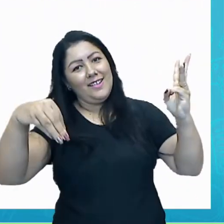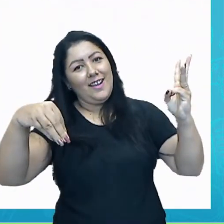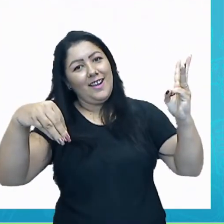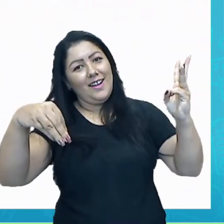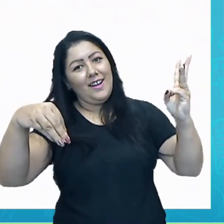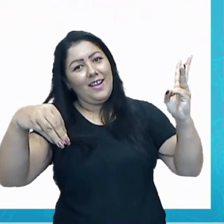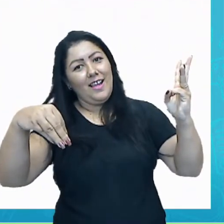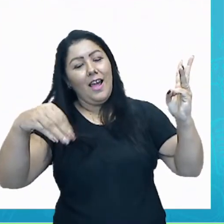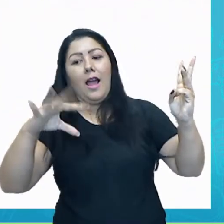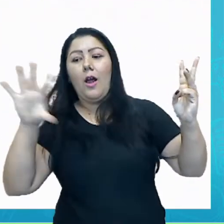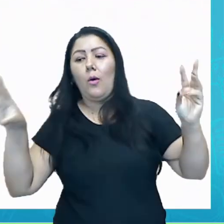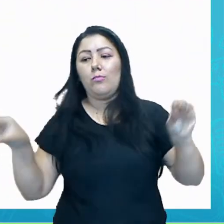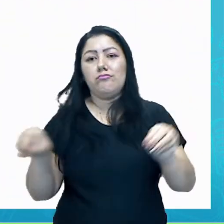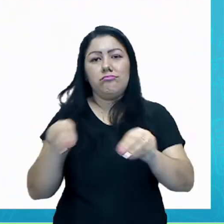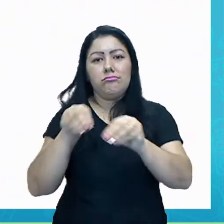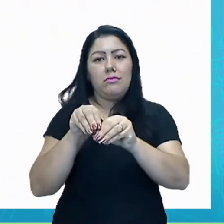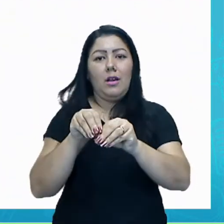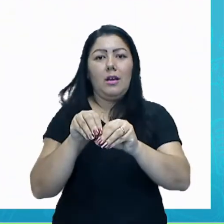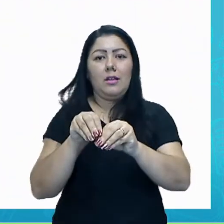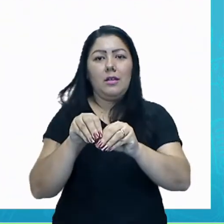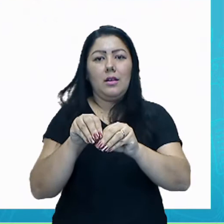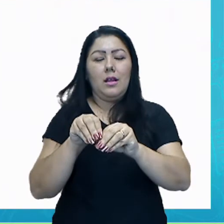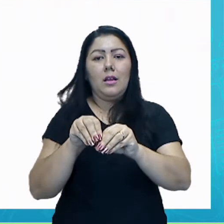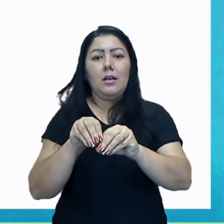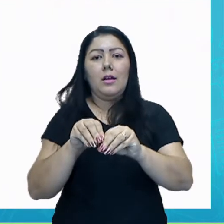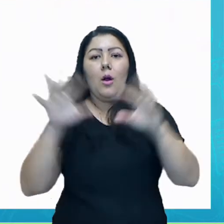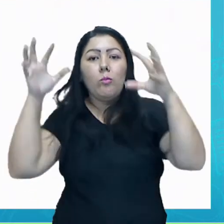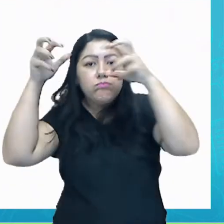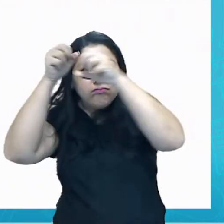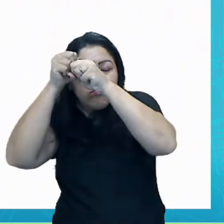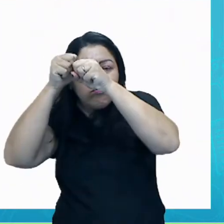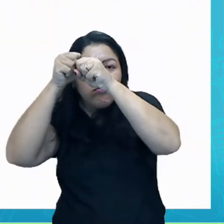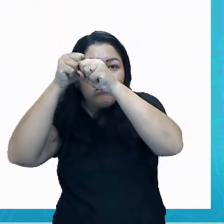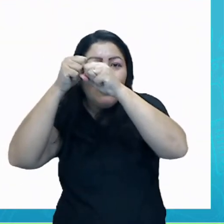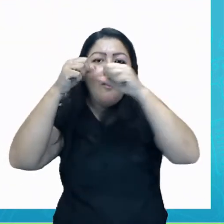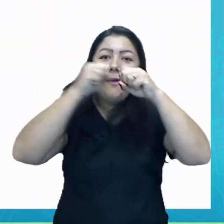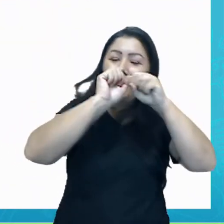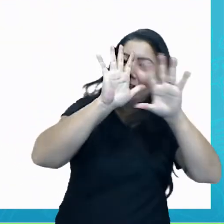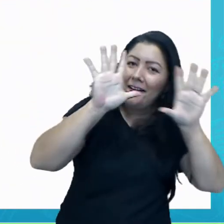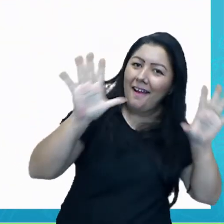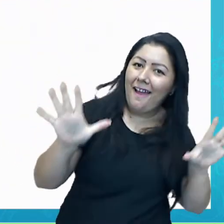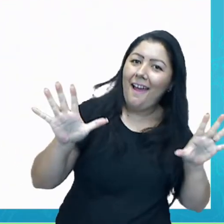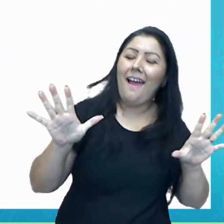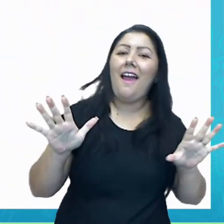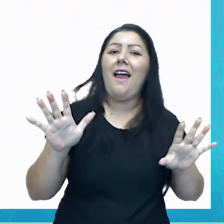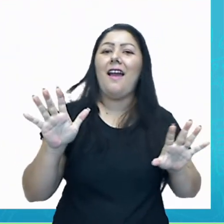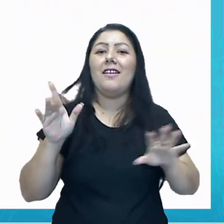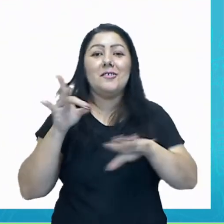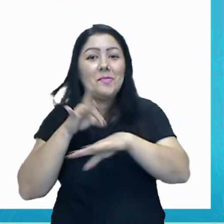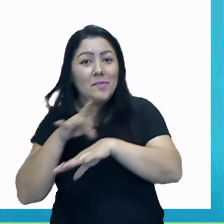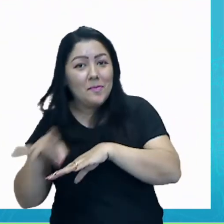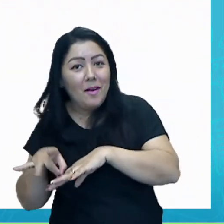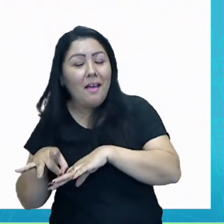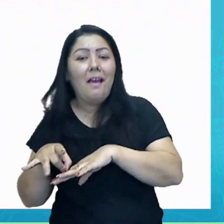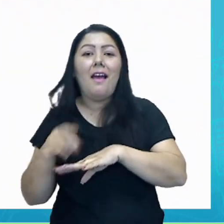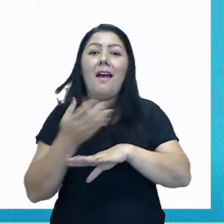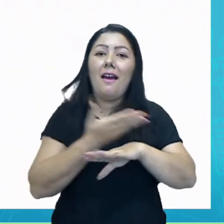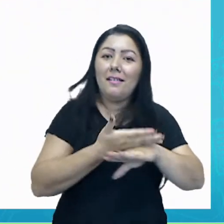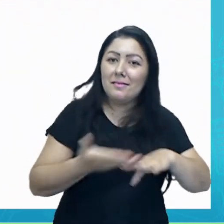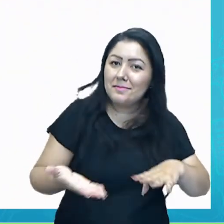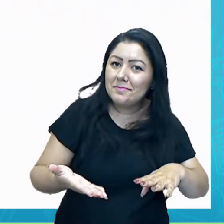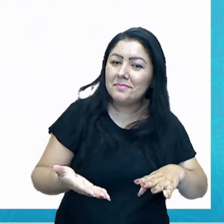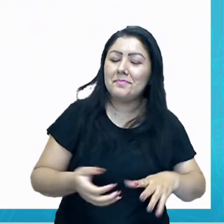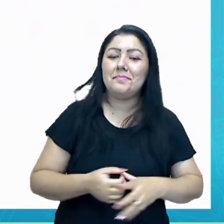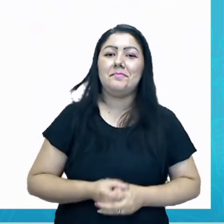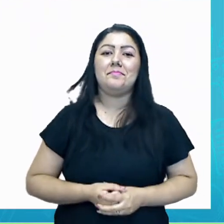e pelo branco. Ou clareando, ou escurecendo. Você não consegue fazer